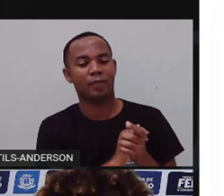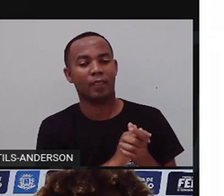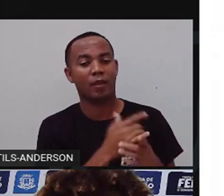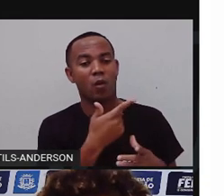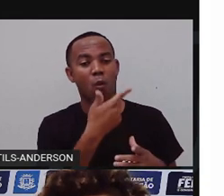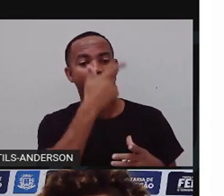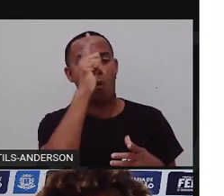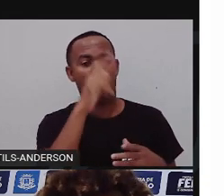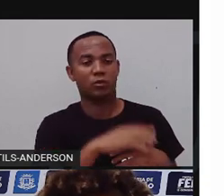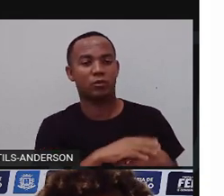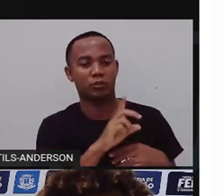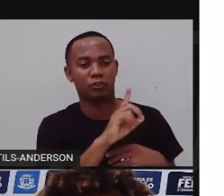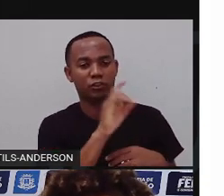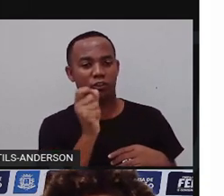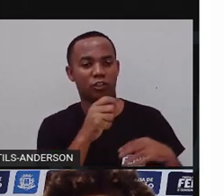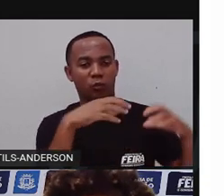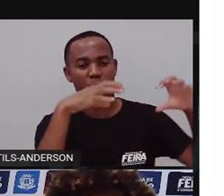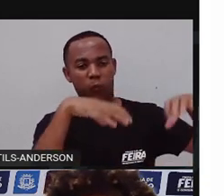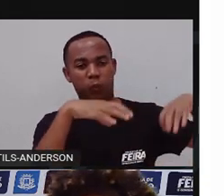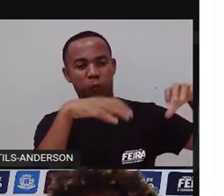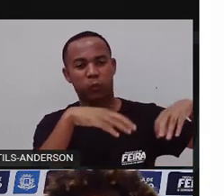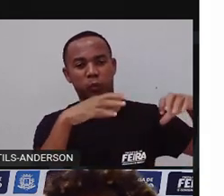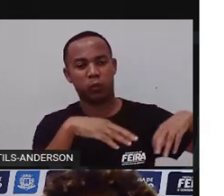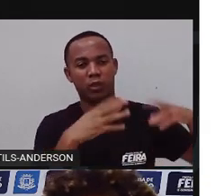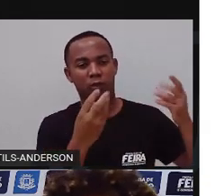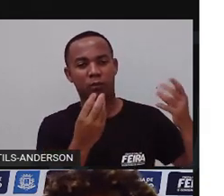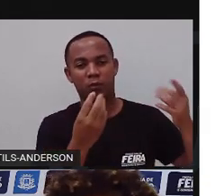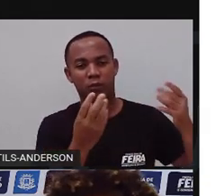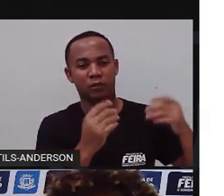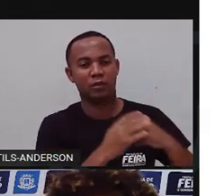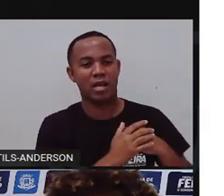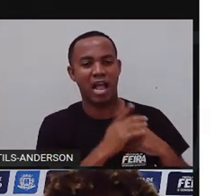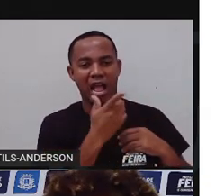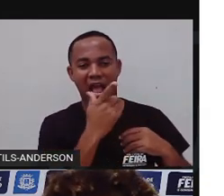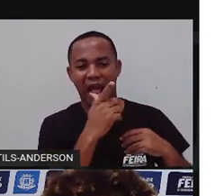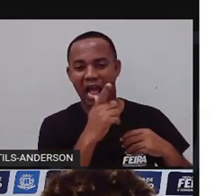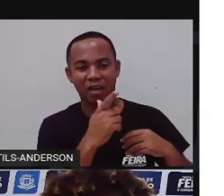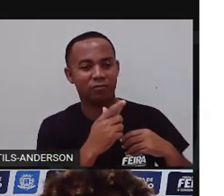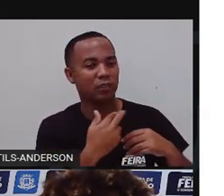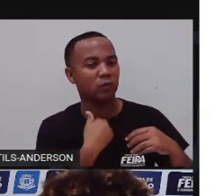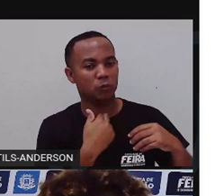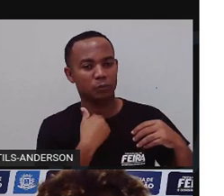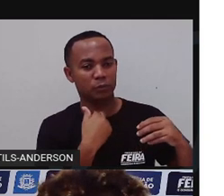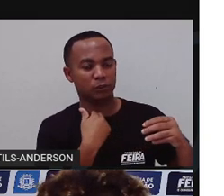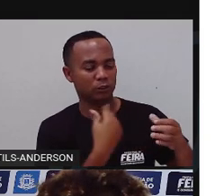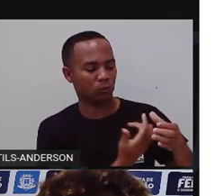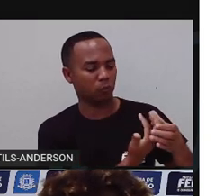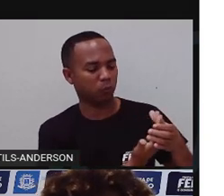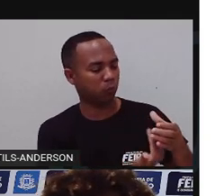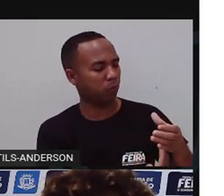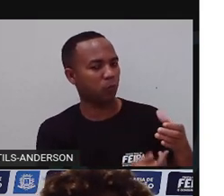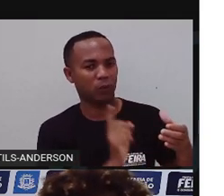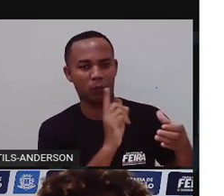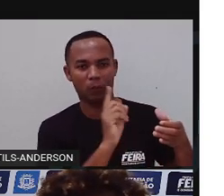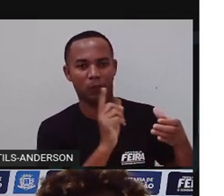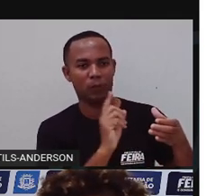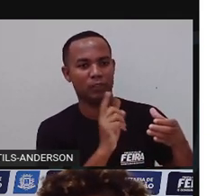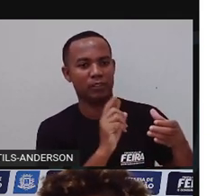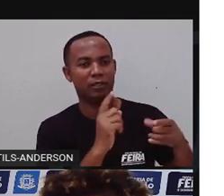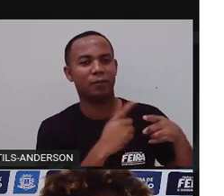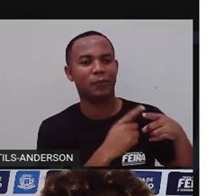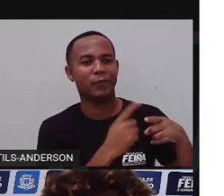seguinte, choveu muito e a água não tinha mais para onde escorrer, porque os bueiros da rua estavam